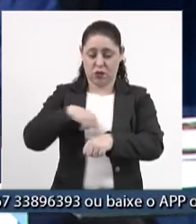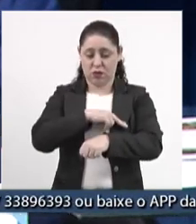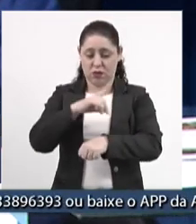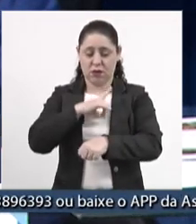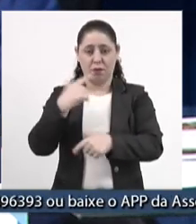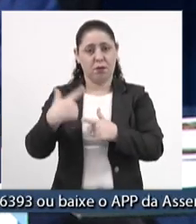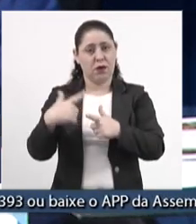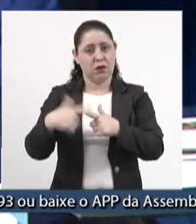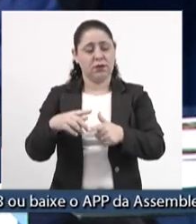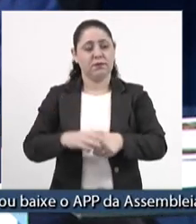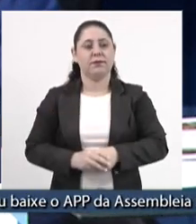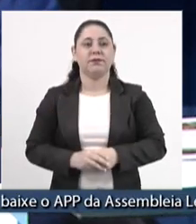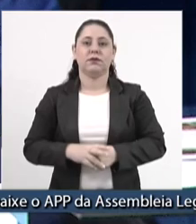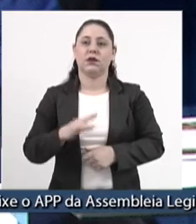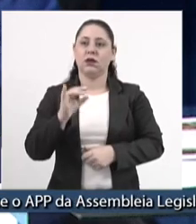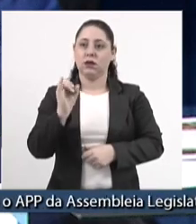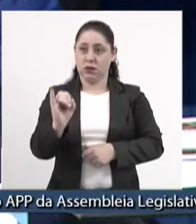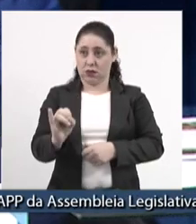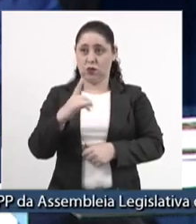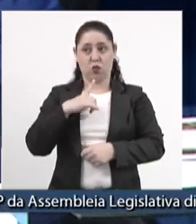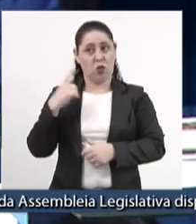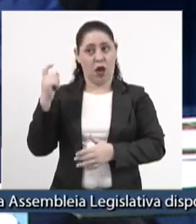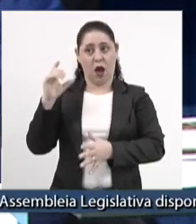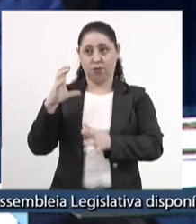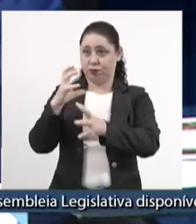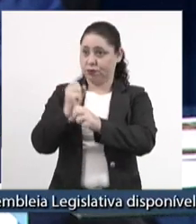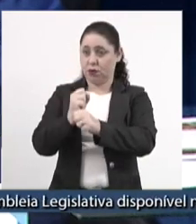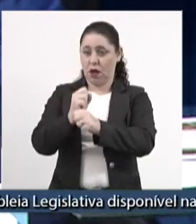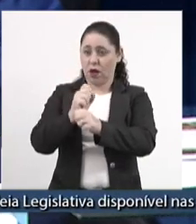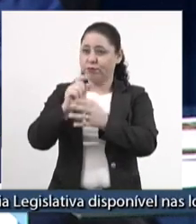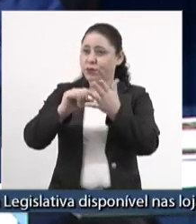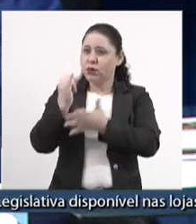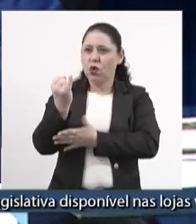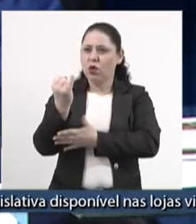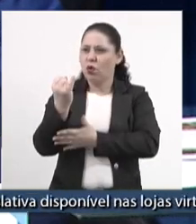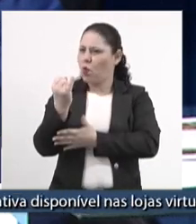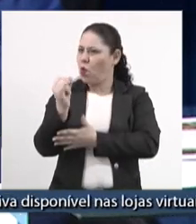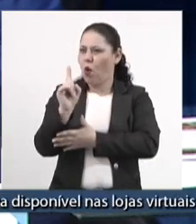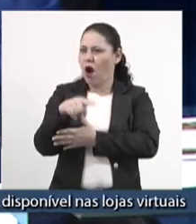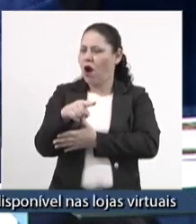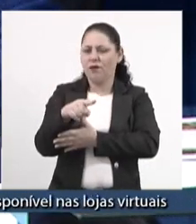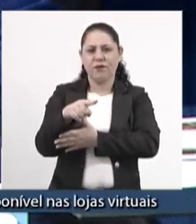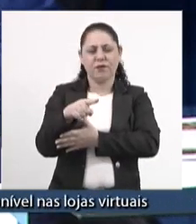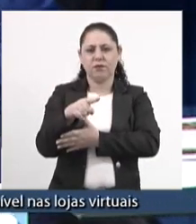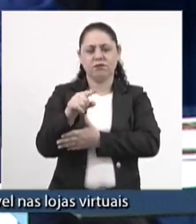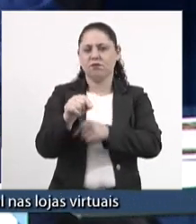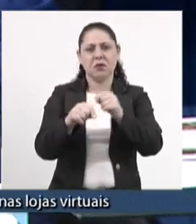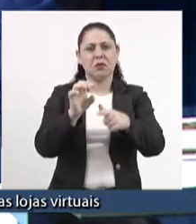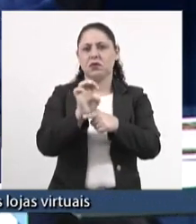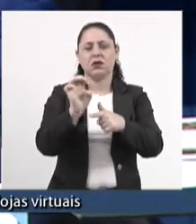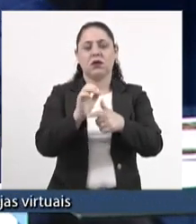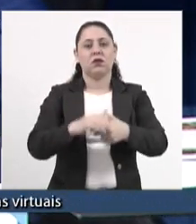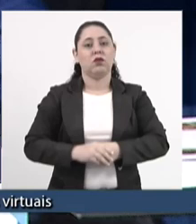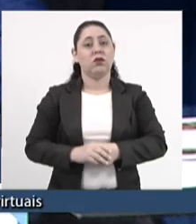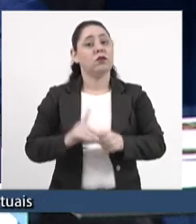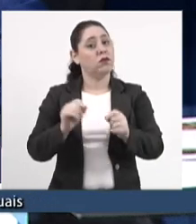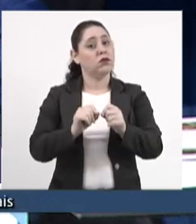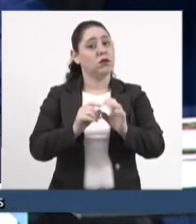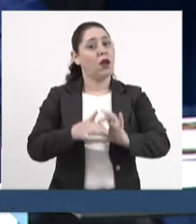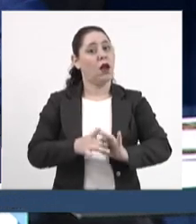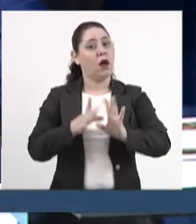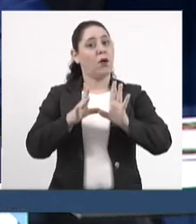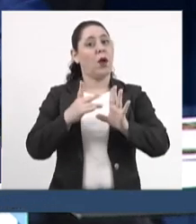porque se você não tem arrecadação, você não é ente federativo. O que te faz ter autonomia